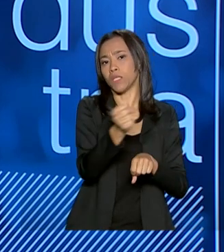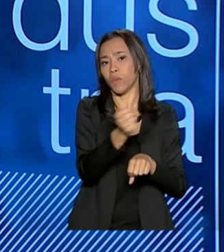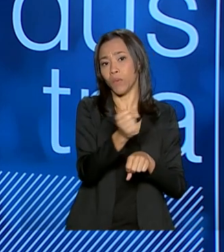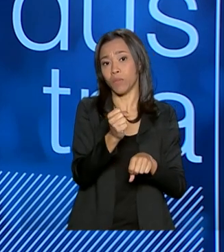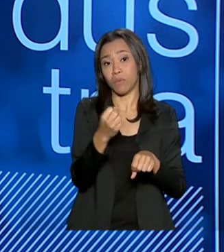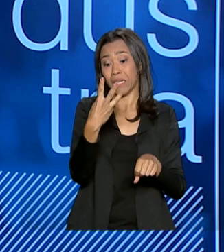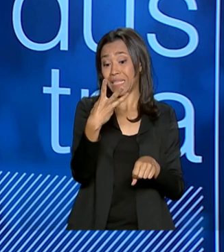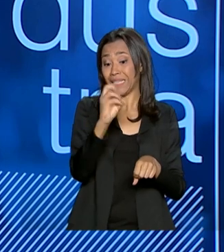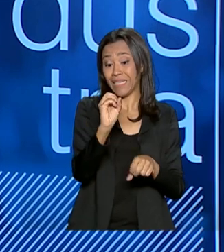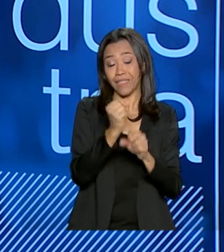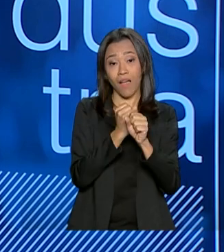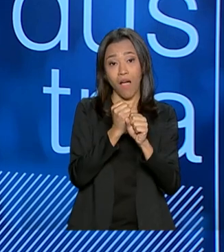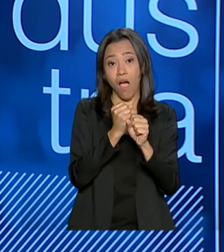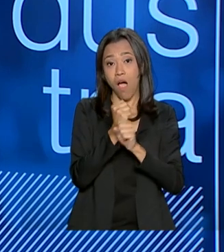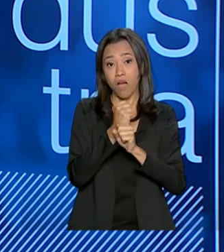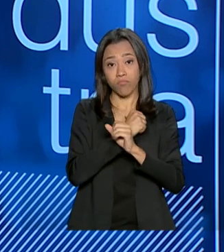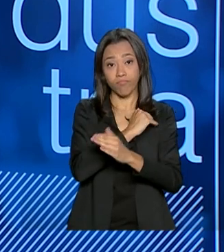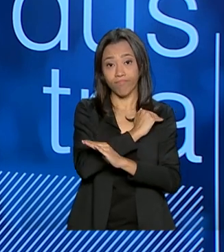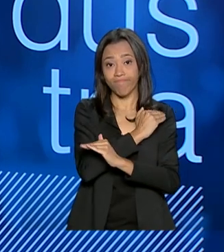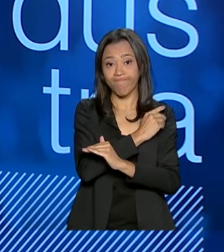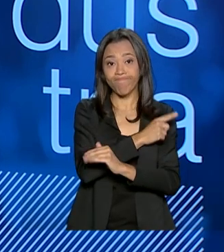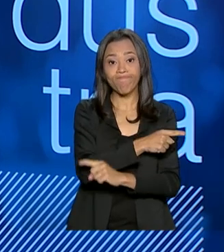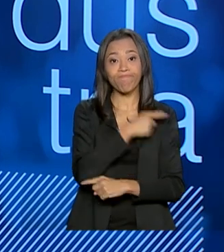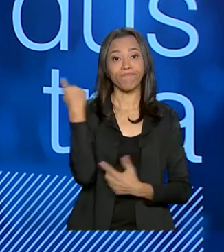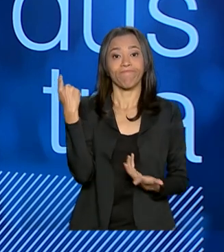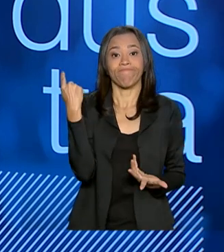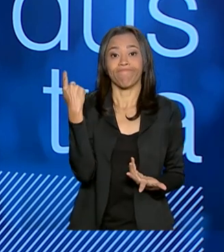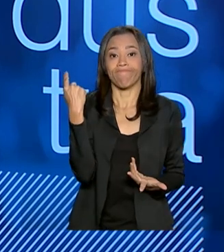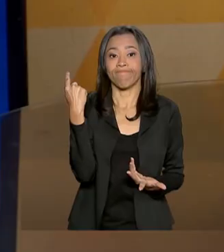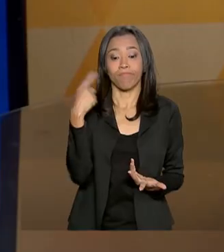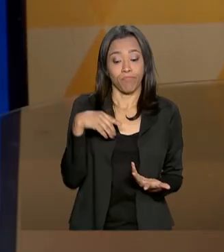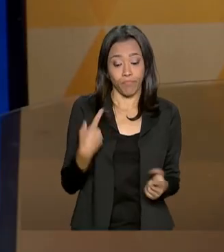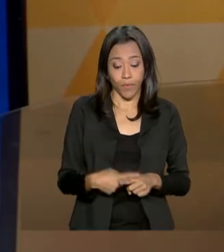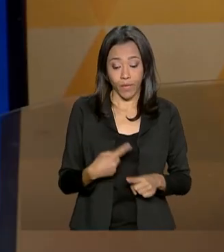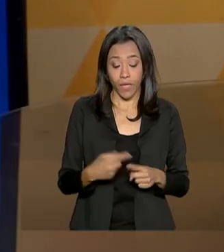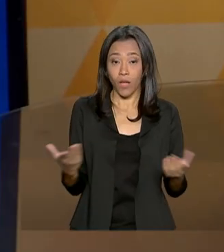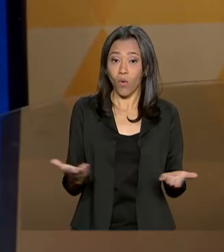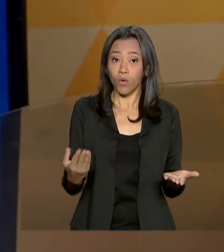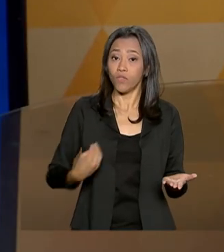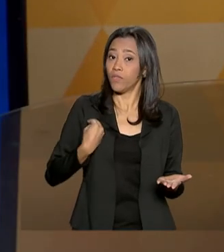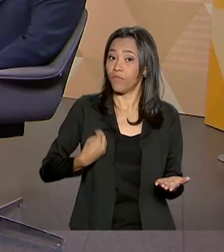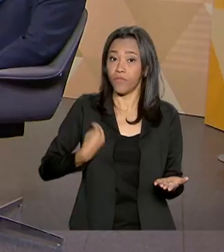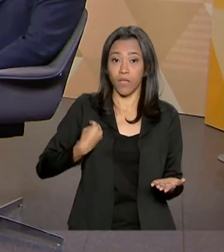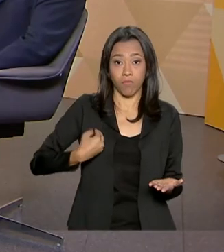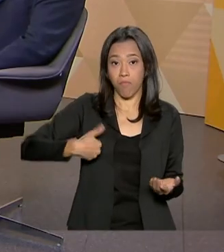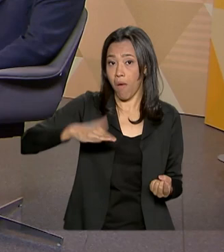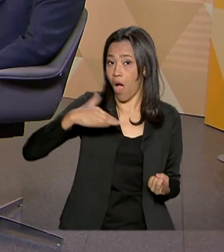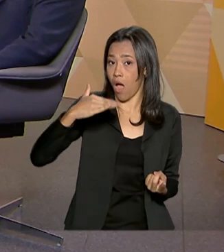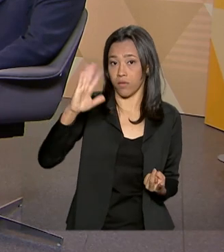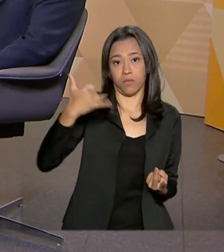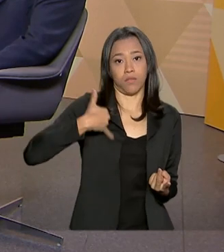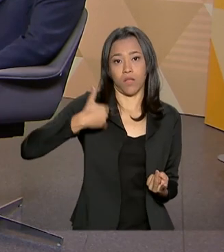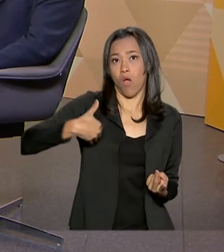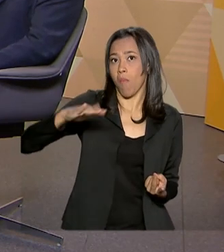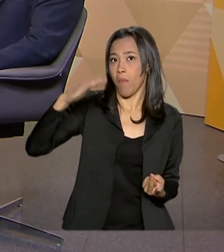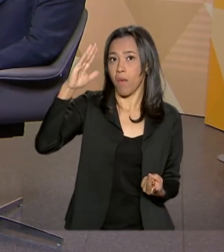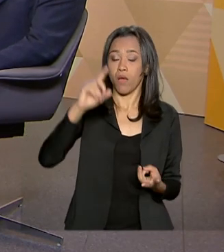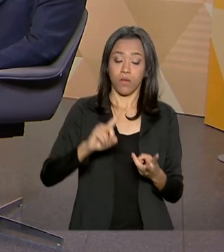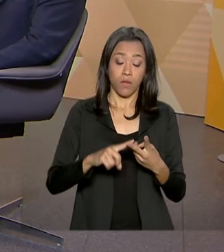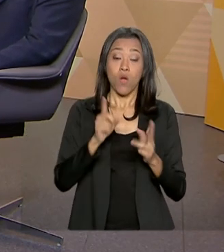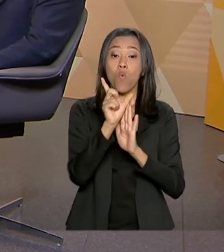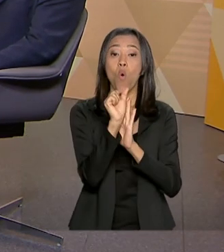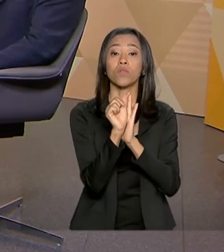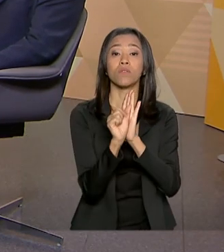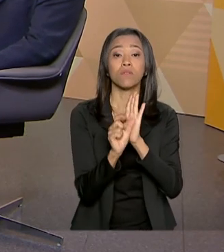esgotou. Se esgotou por quê? Número um, porque nós estamos vivendo mais. E número dois, porque o nosso orçamento não